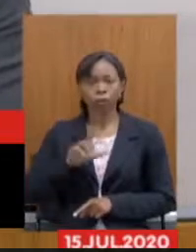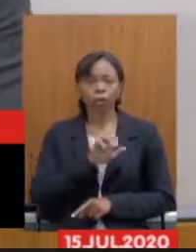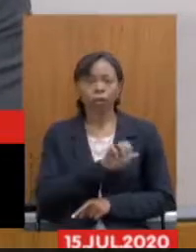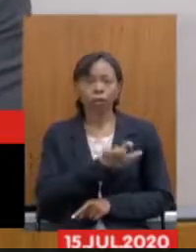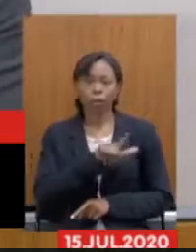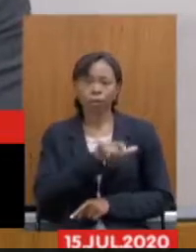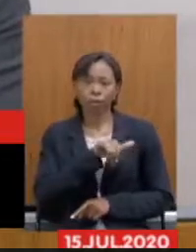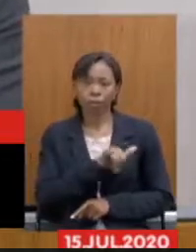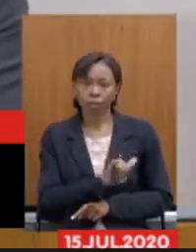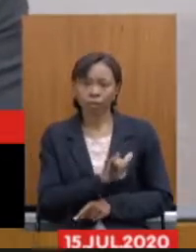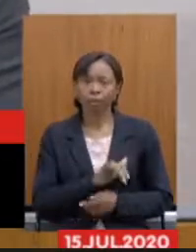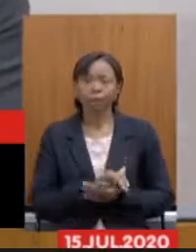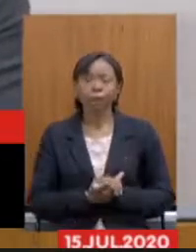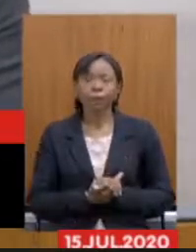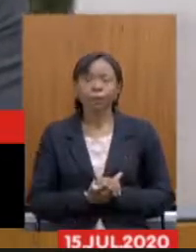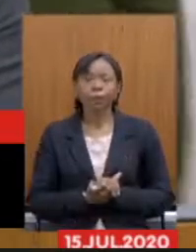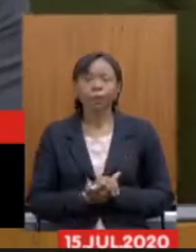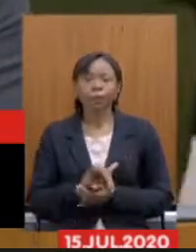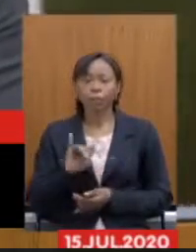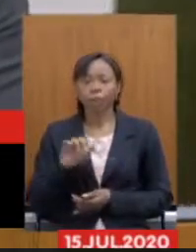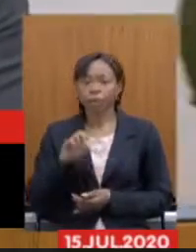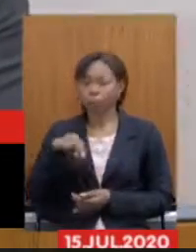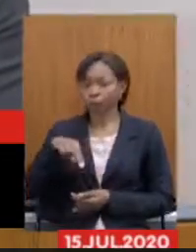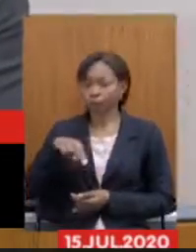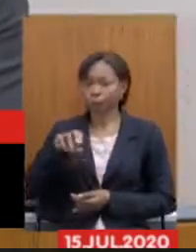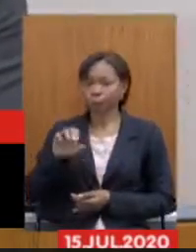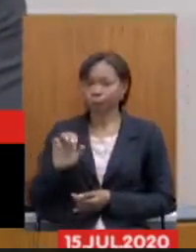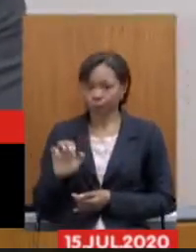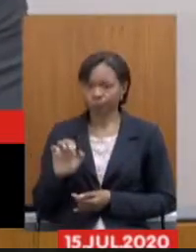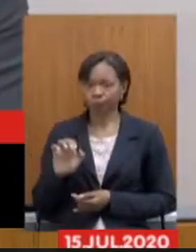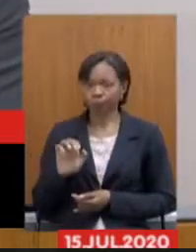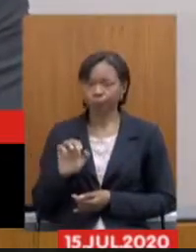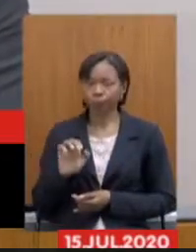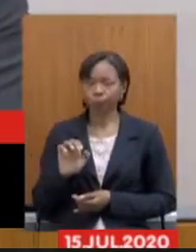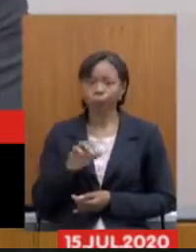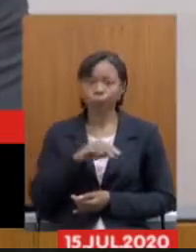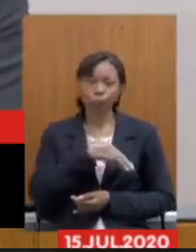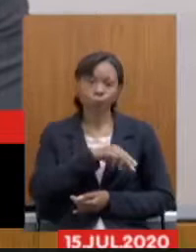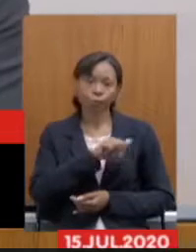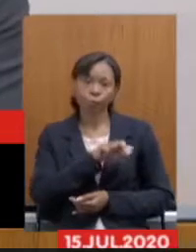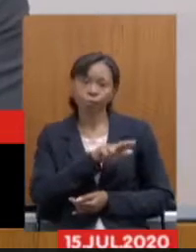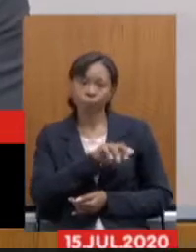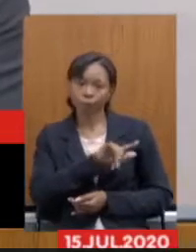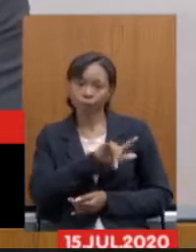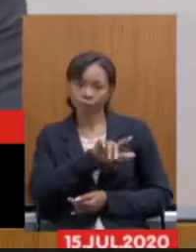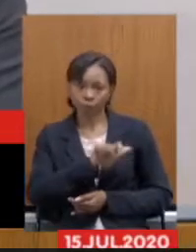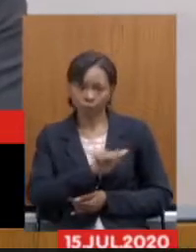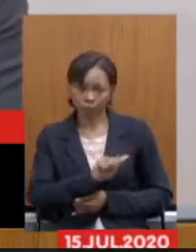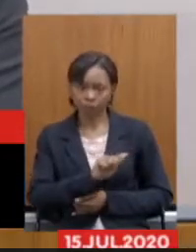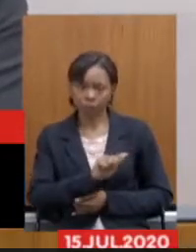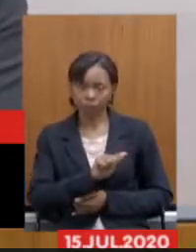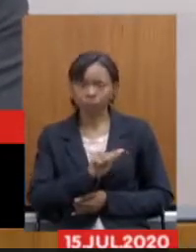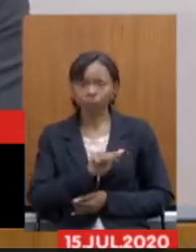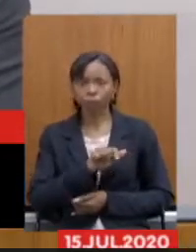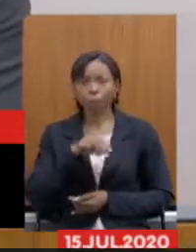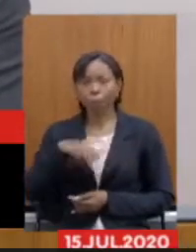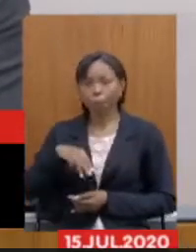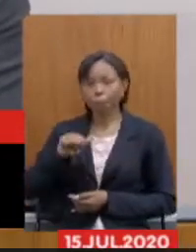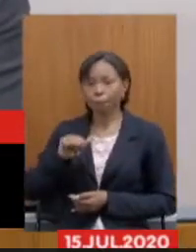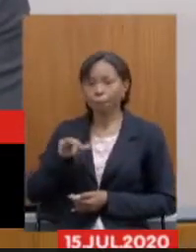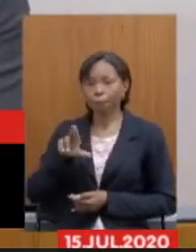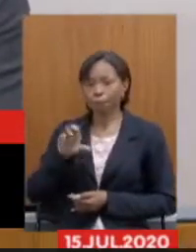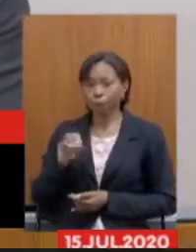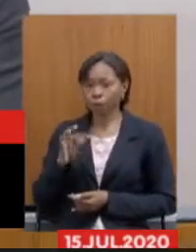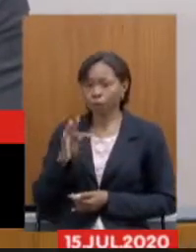Tarquinio, deputada Ione Pinheiro, deputada Marília Campos, deputado Mauro Tramonte,